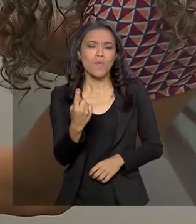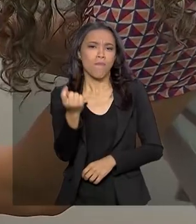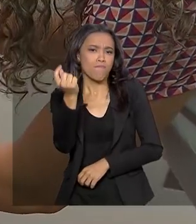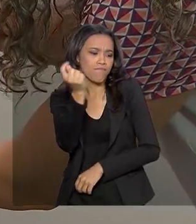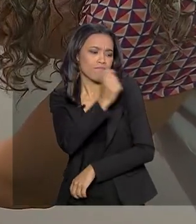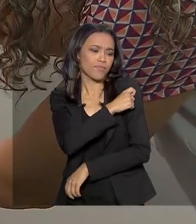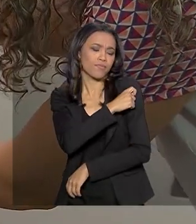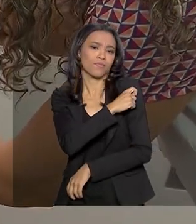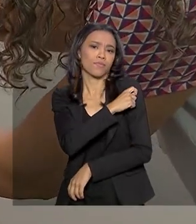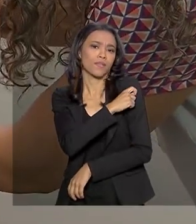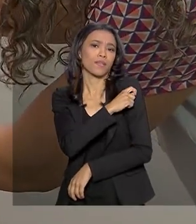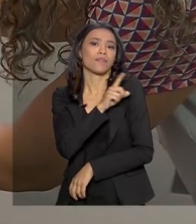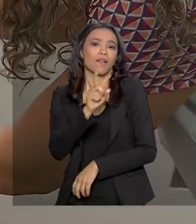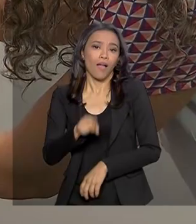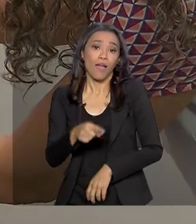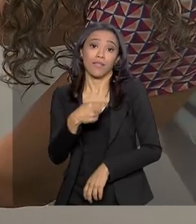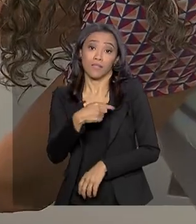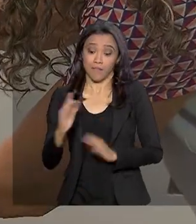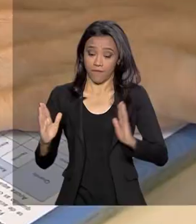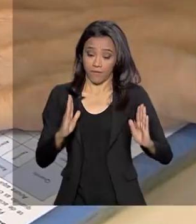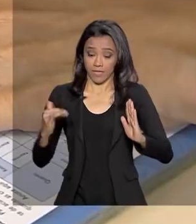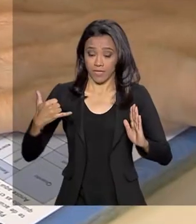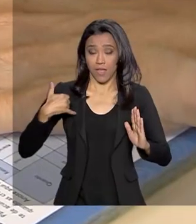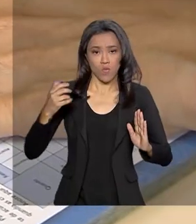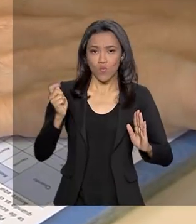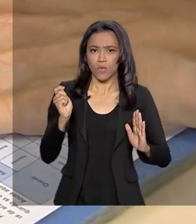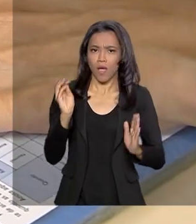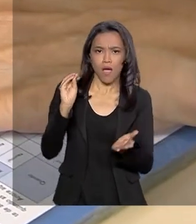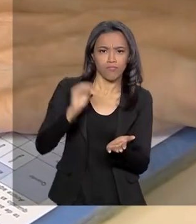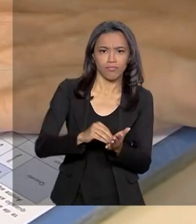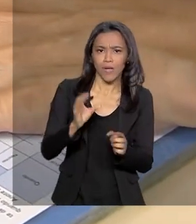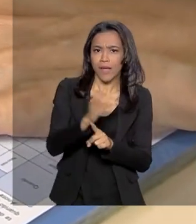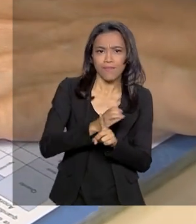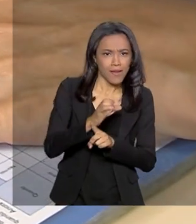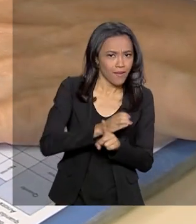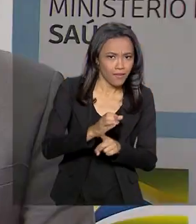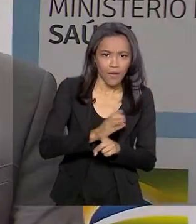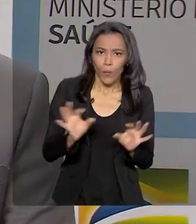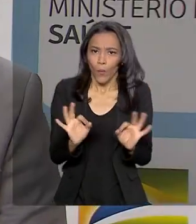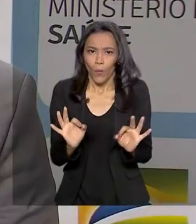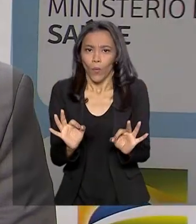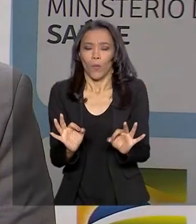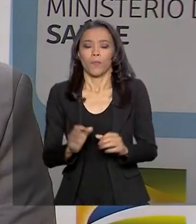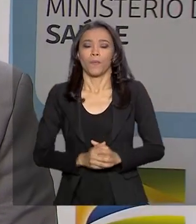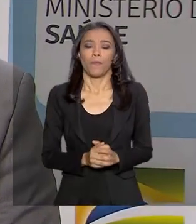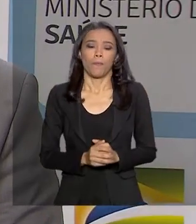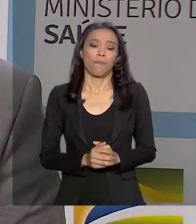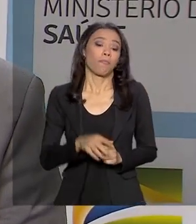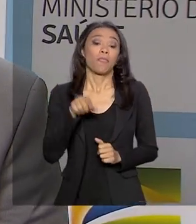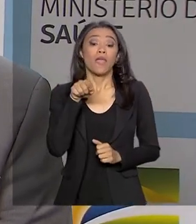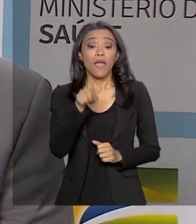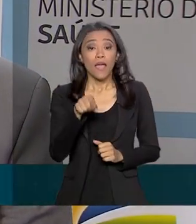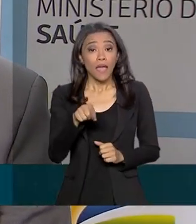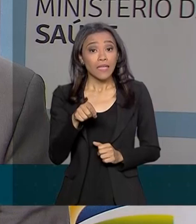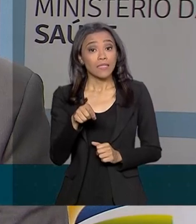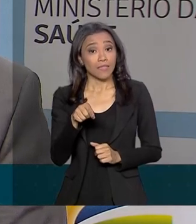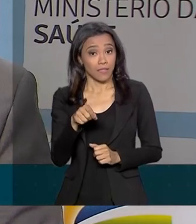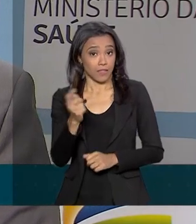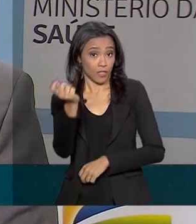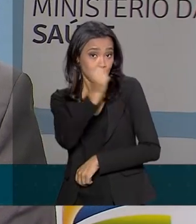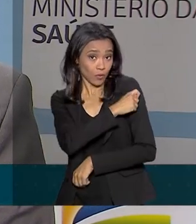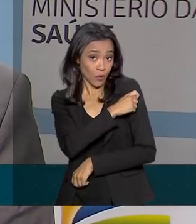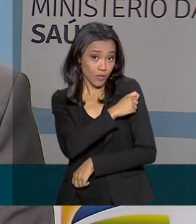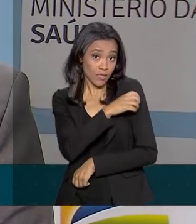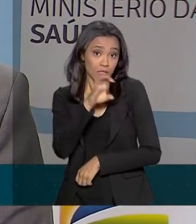chamada dose zero, pois essa faixa etária não está prevista no calendário vacinal. Essa dose extra não substitui a